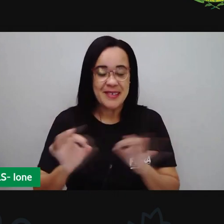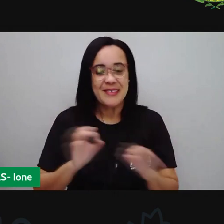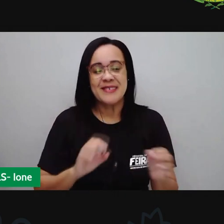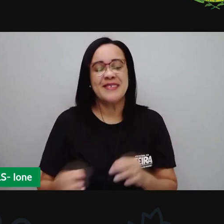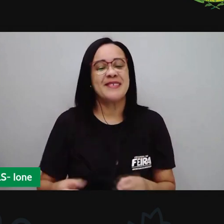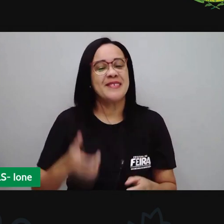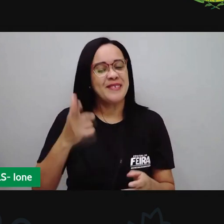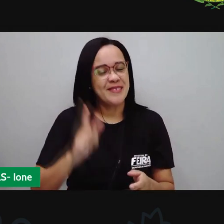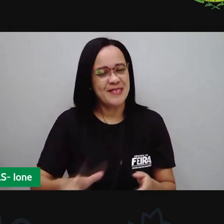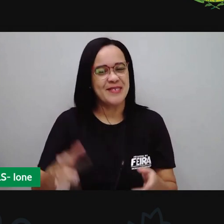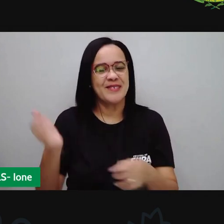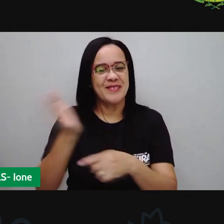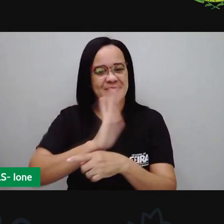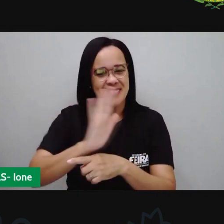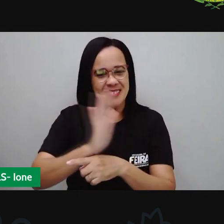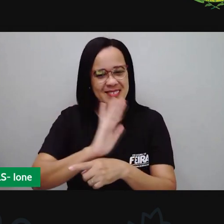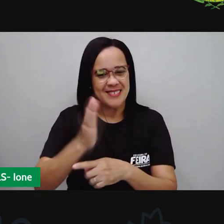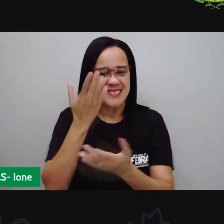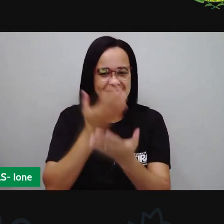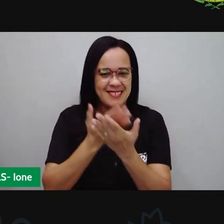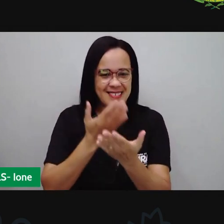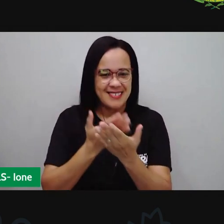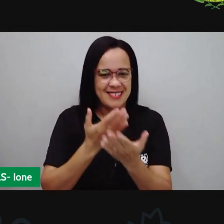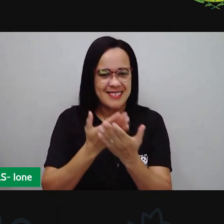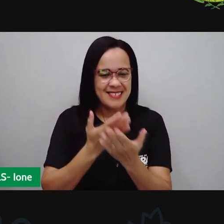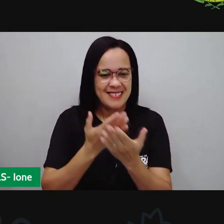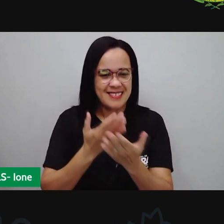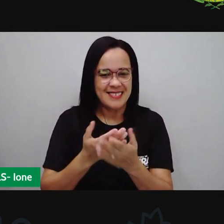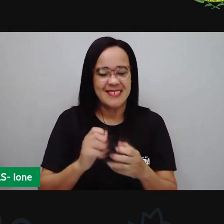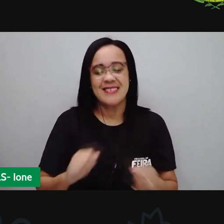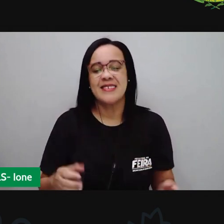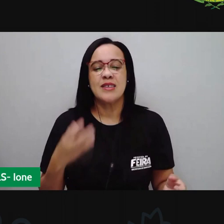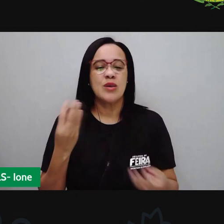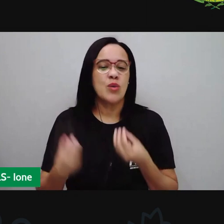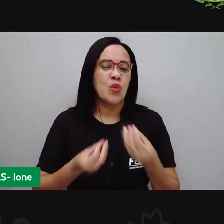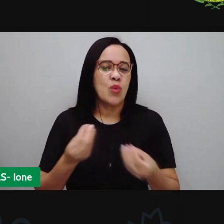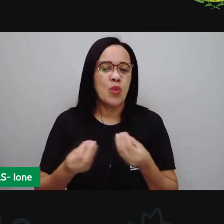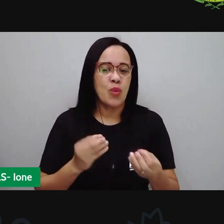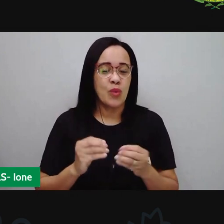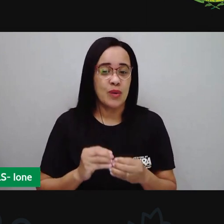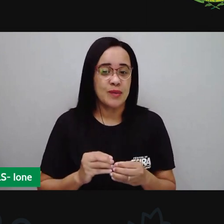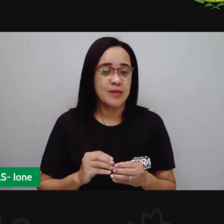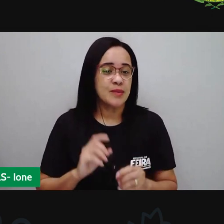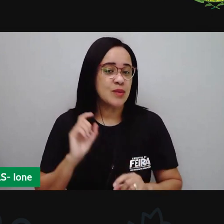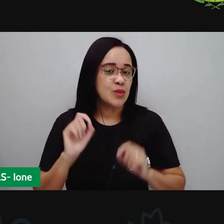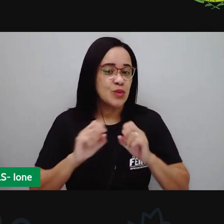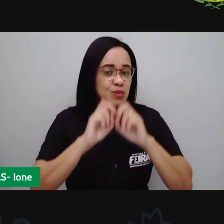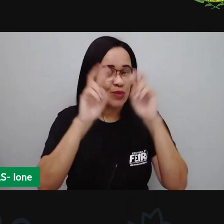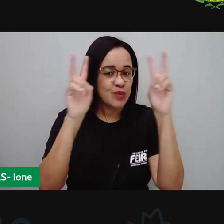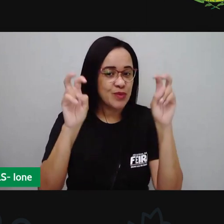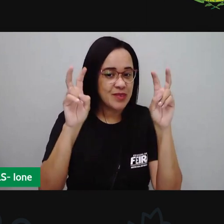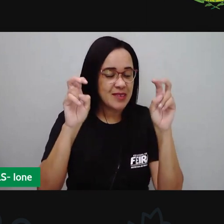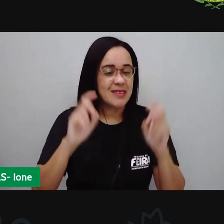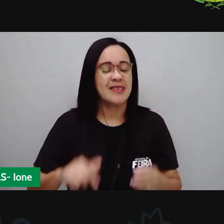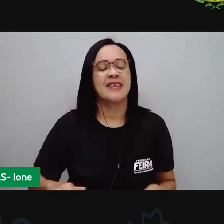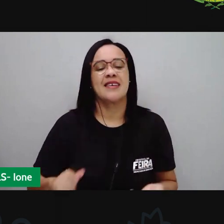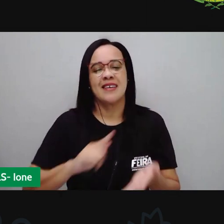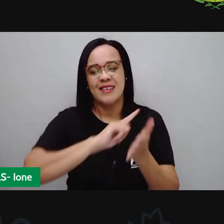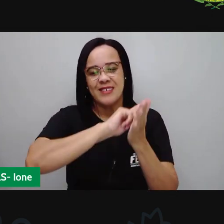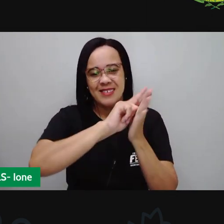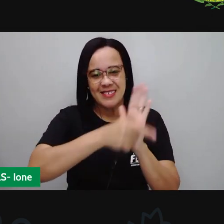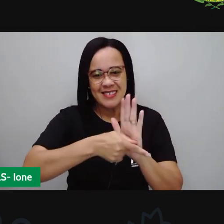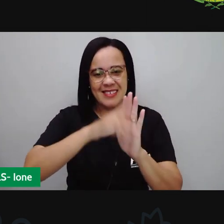videoaula, né? Nós estudaremos hoje aí sobre mais um gênero textual e